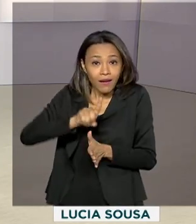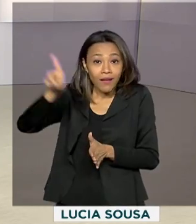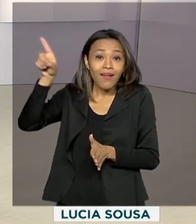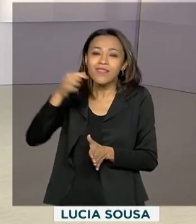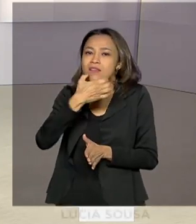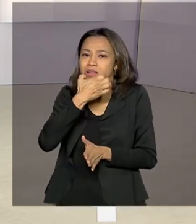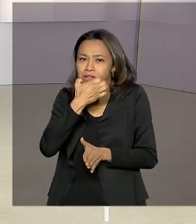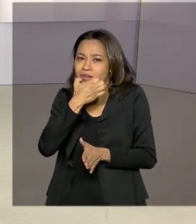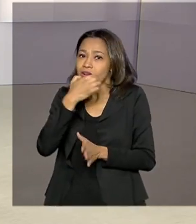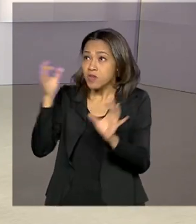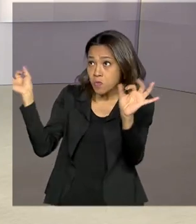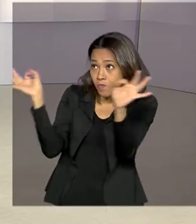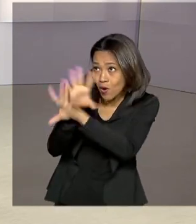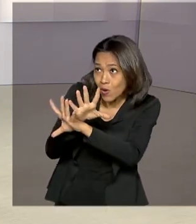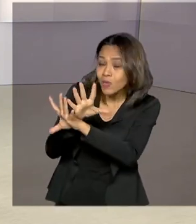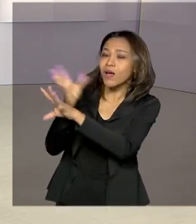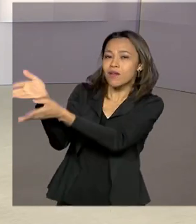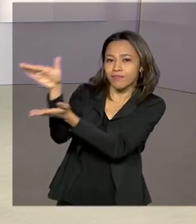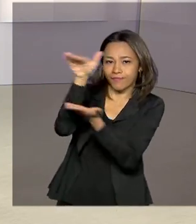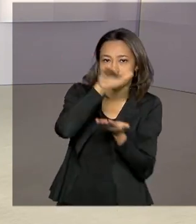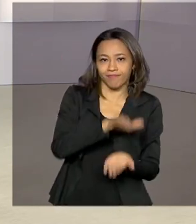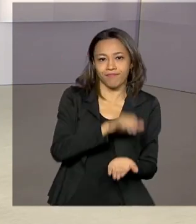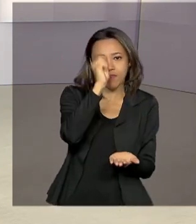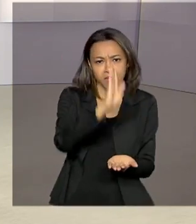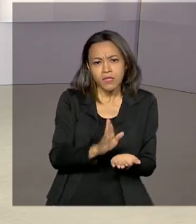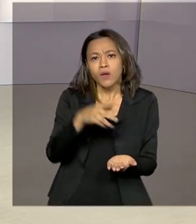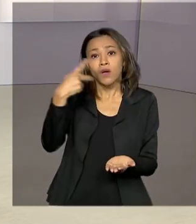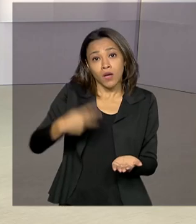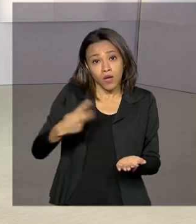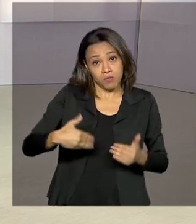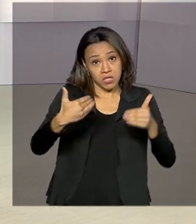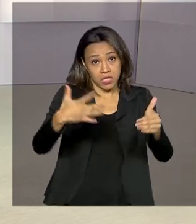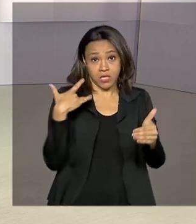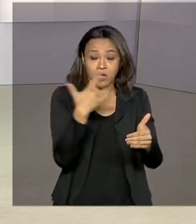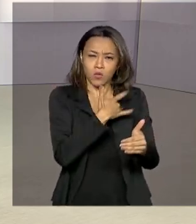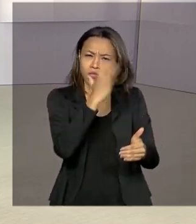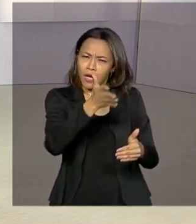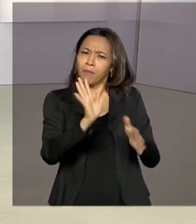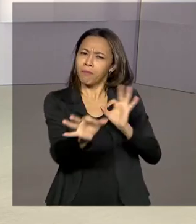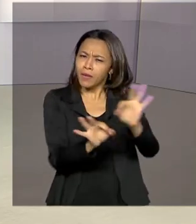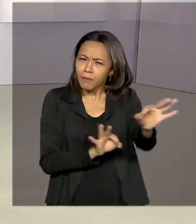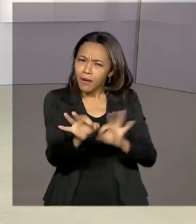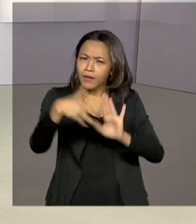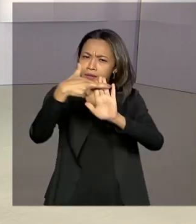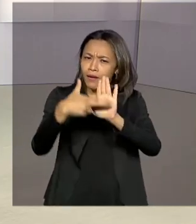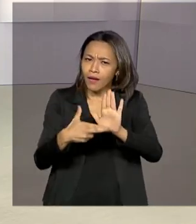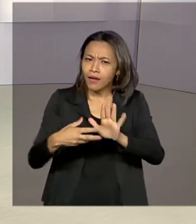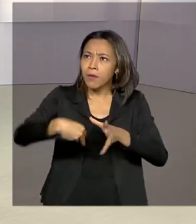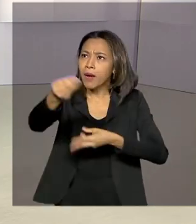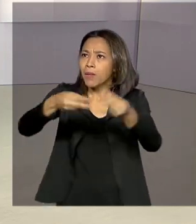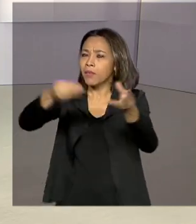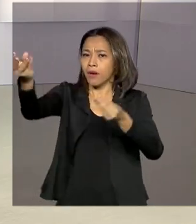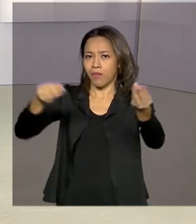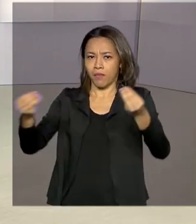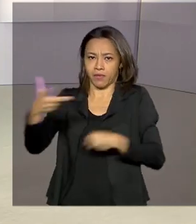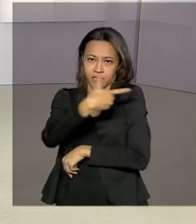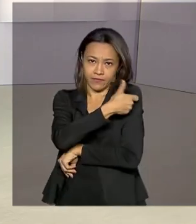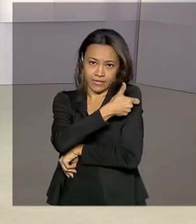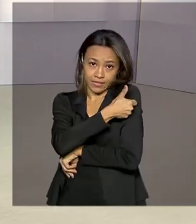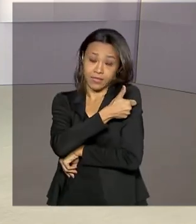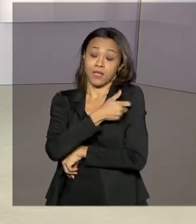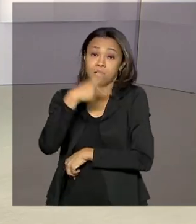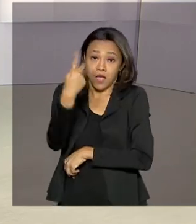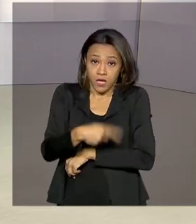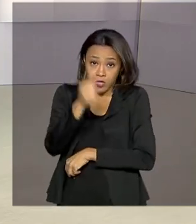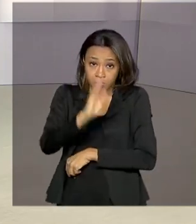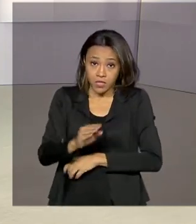disponível. O Ministério da Saúde já prepara os protocolos de distribuição. Além disso, a Fundação Oswaldo Cruz, que